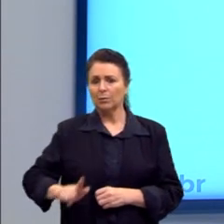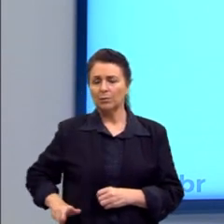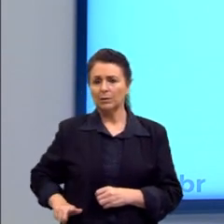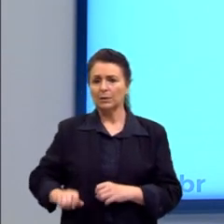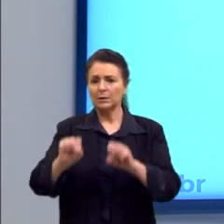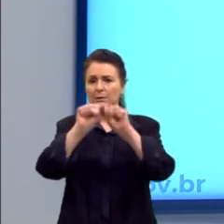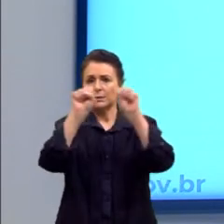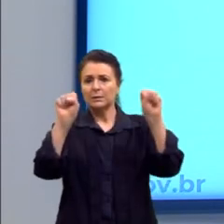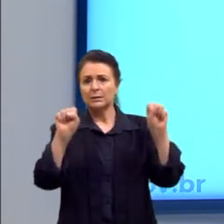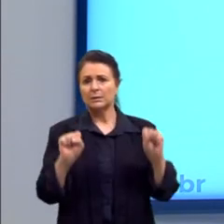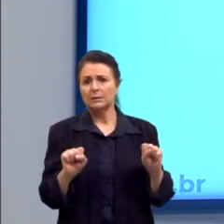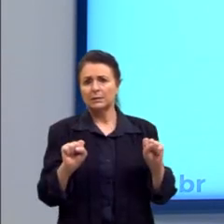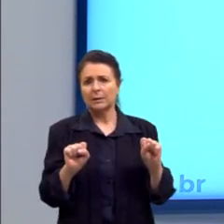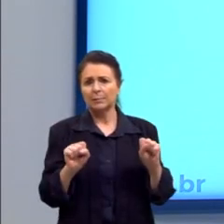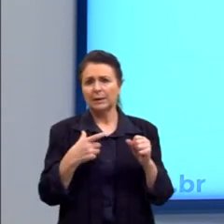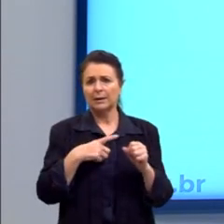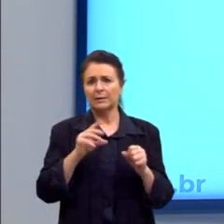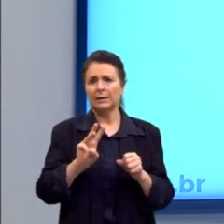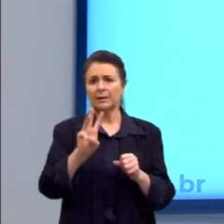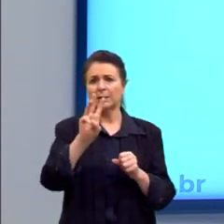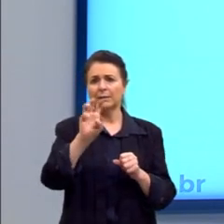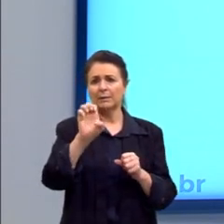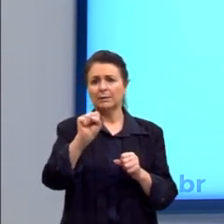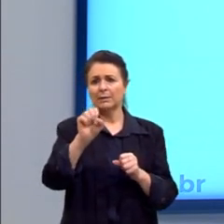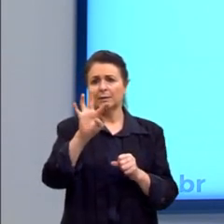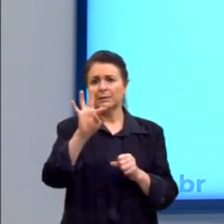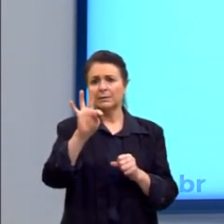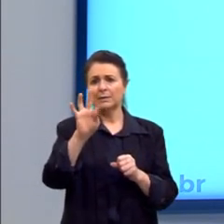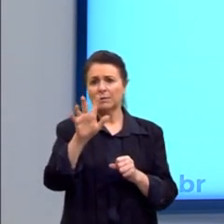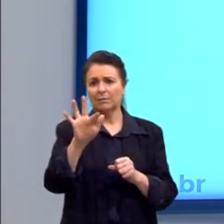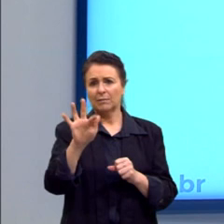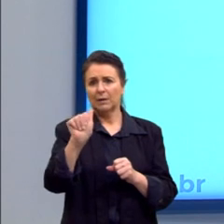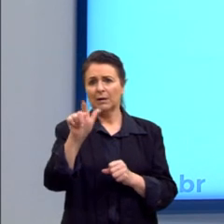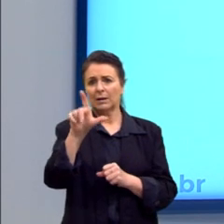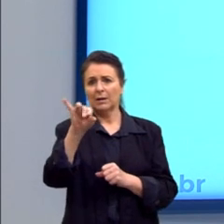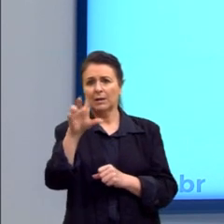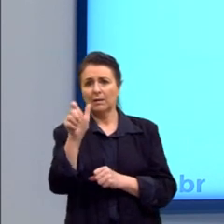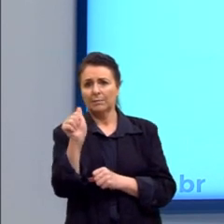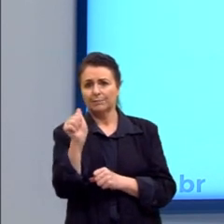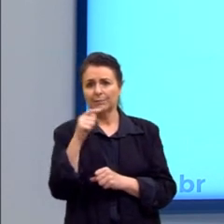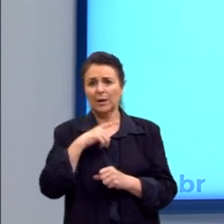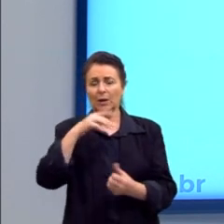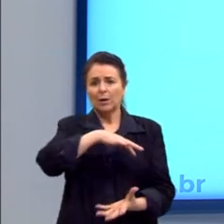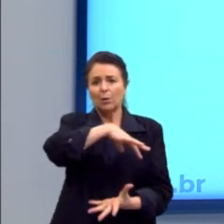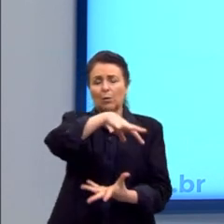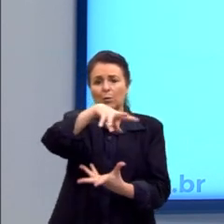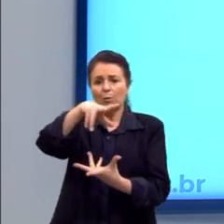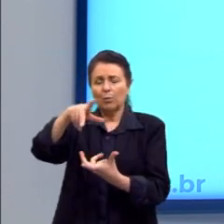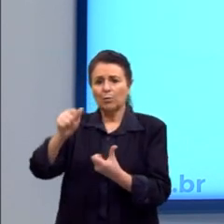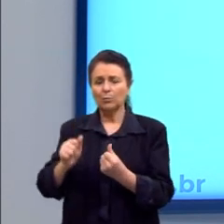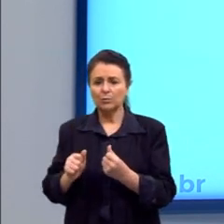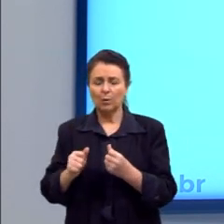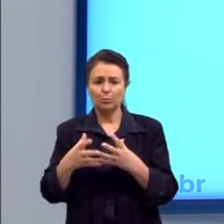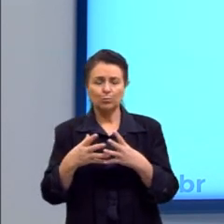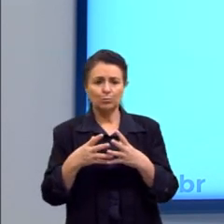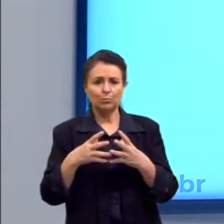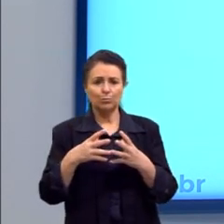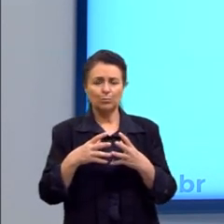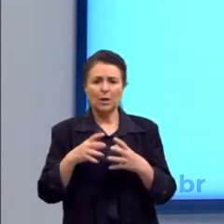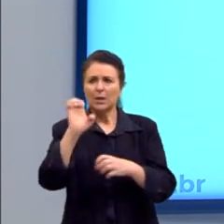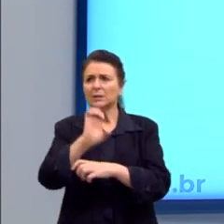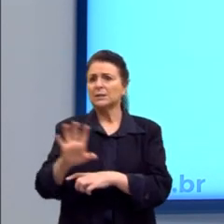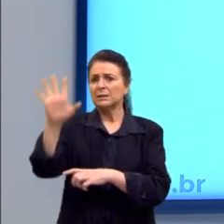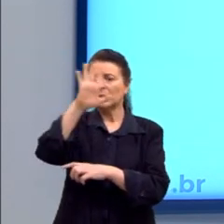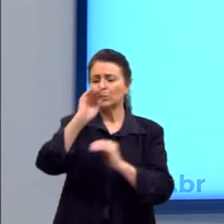Vesfalha. Isso é antes da Segunda Guerra Mundial. Então, ele traz o seguinte, o mundo consiste em estados soberanos que